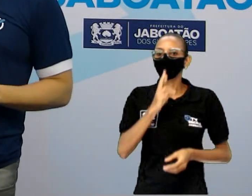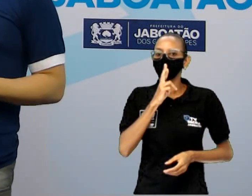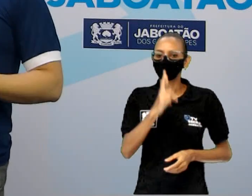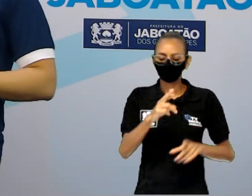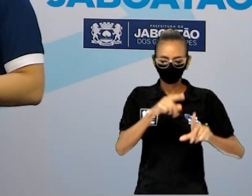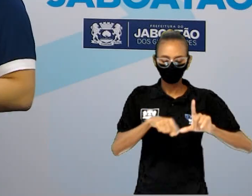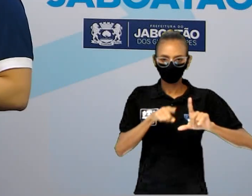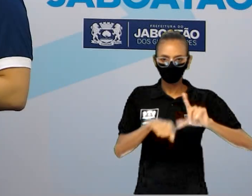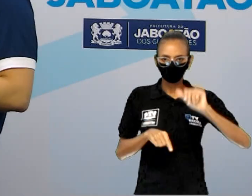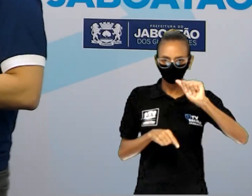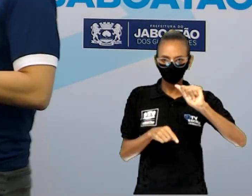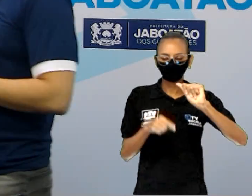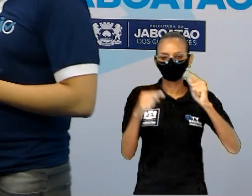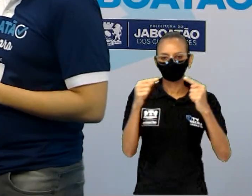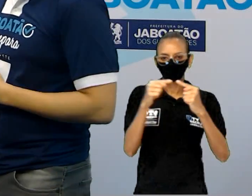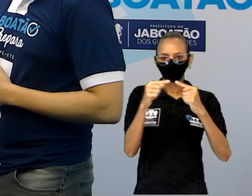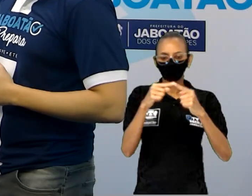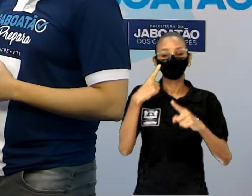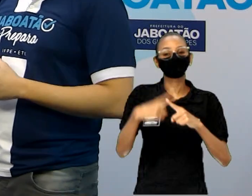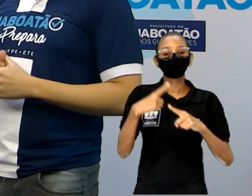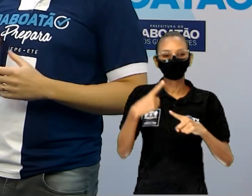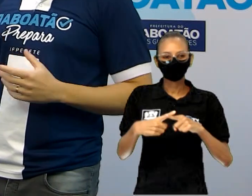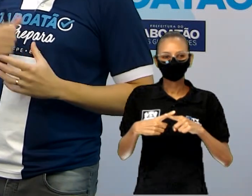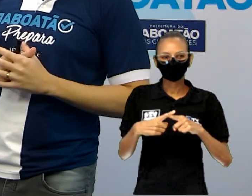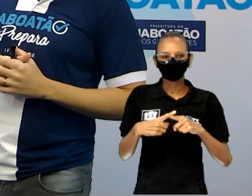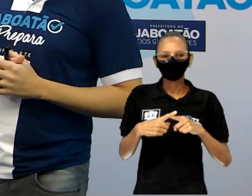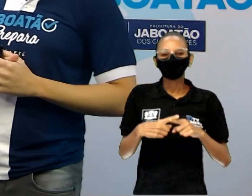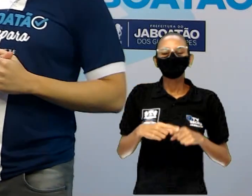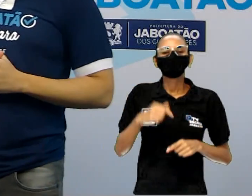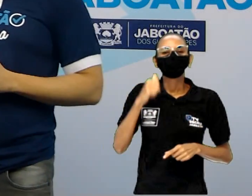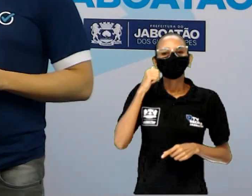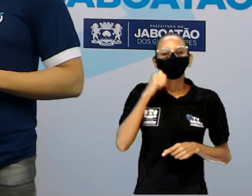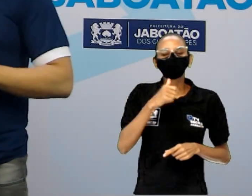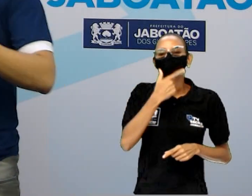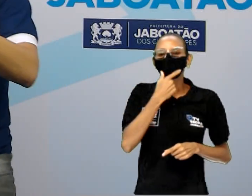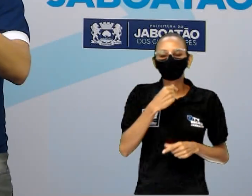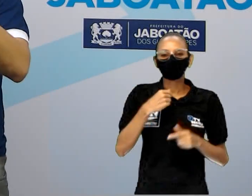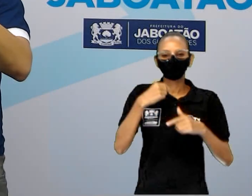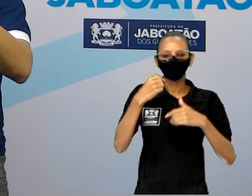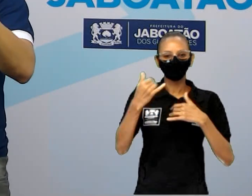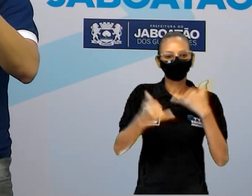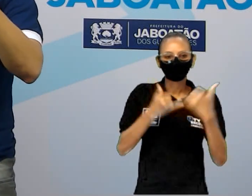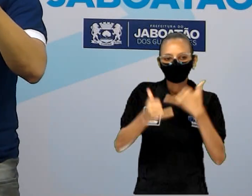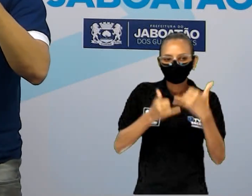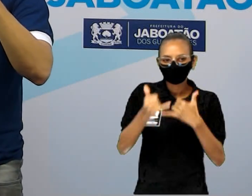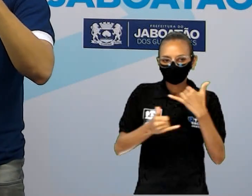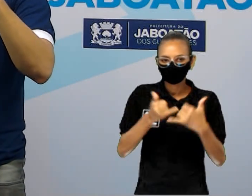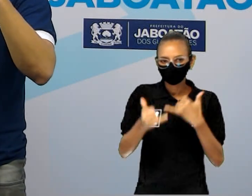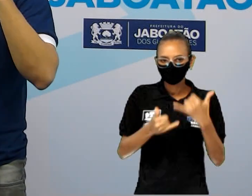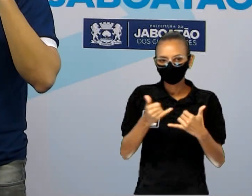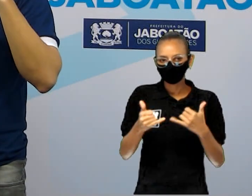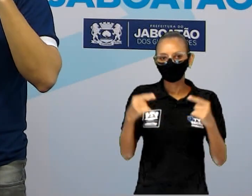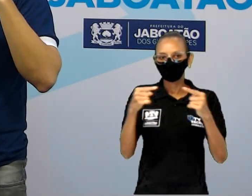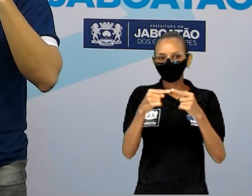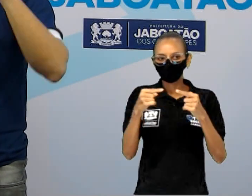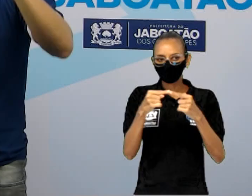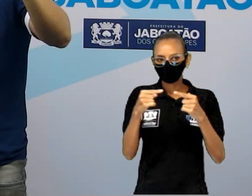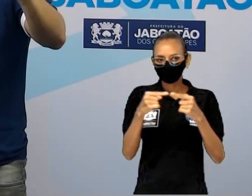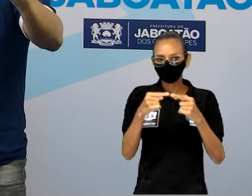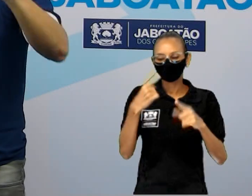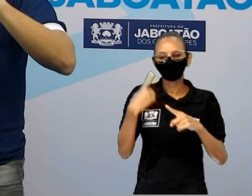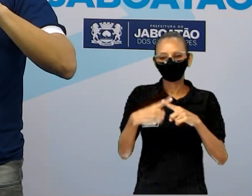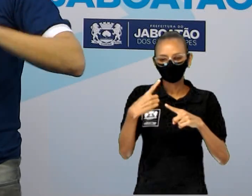não possui intervalo para descanso porque as crianças tem muita energia para brincar a gente viu que isso aí foi dito de forma implícita